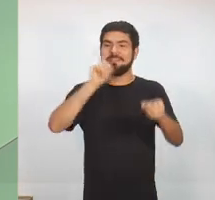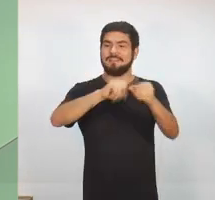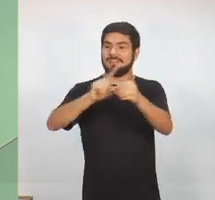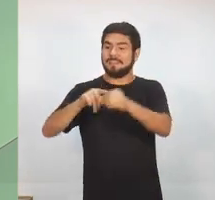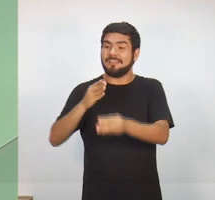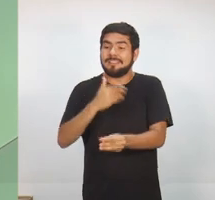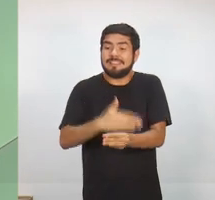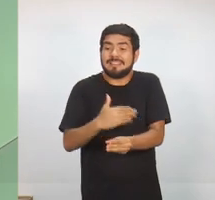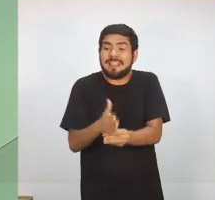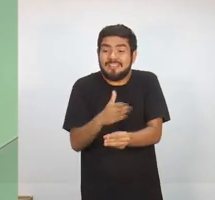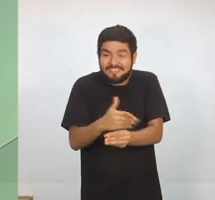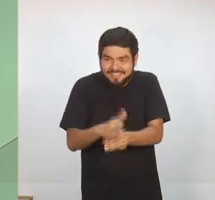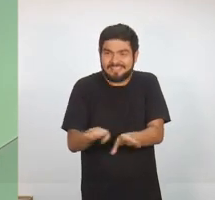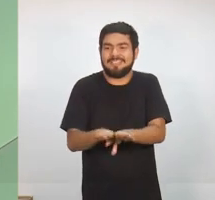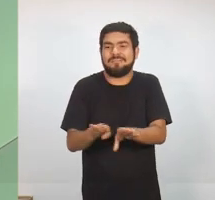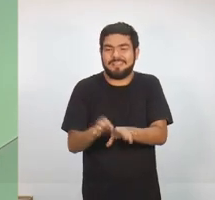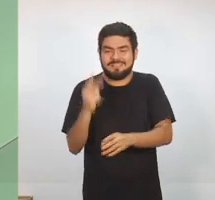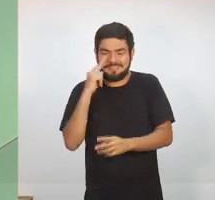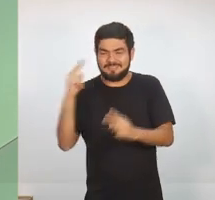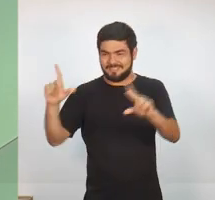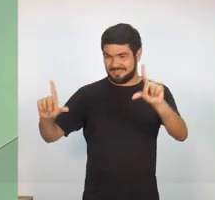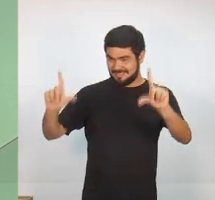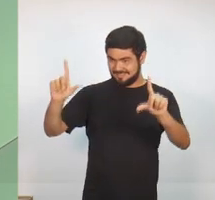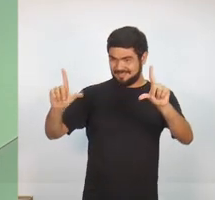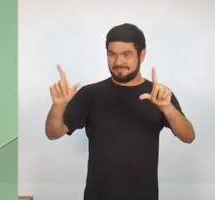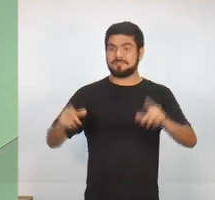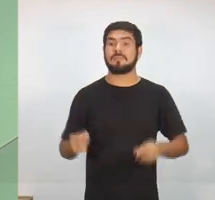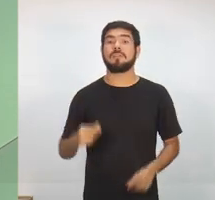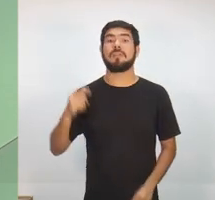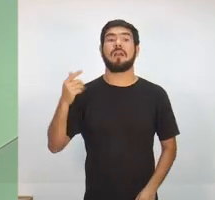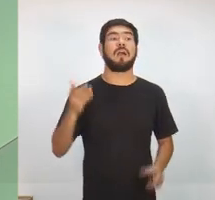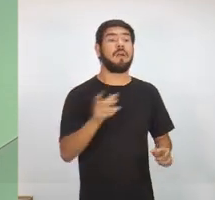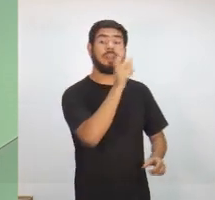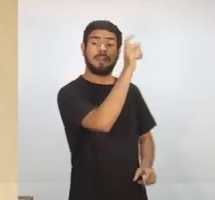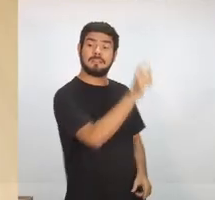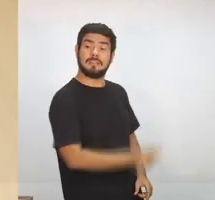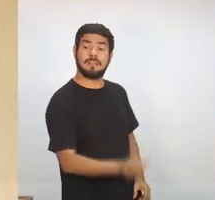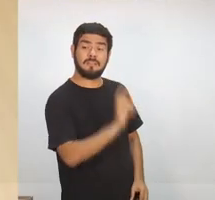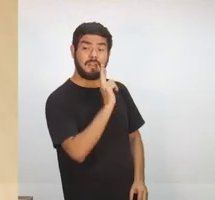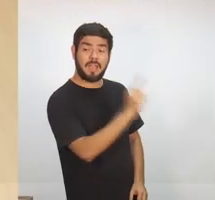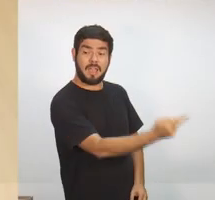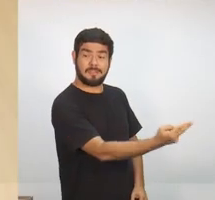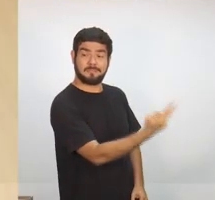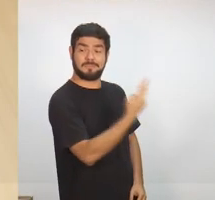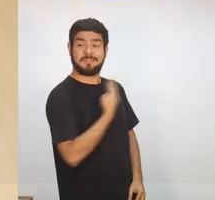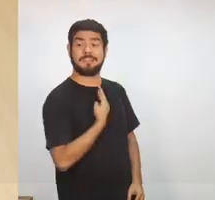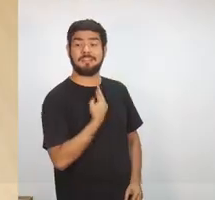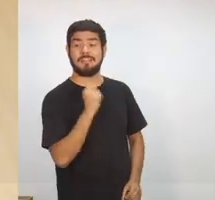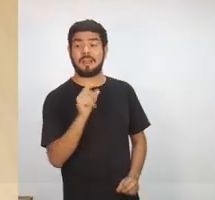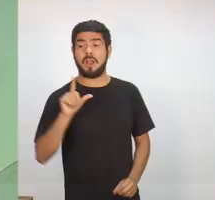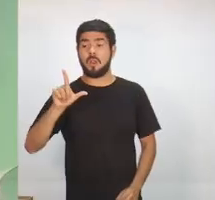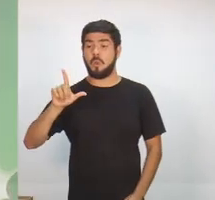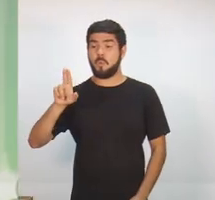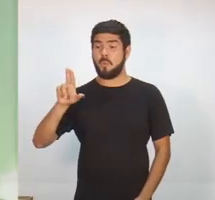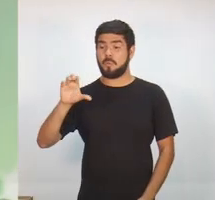mundo de Tefé. Próxima candidata que vai responder a nossa pergunta é a candidata Lúcia Antônio, do PCdoB. Cronômetro na tela, por